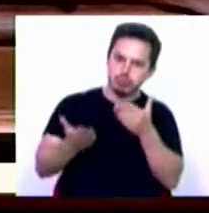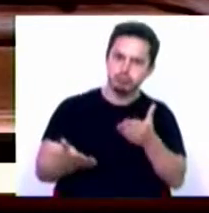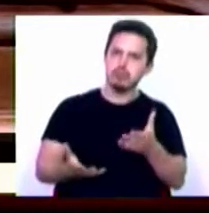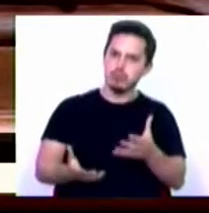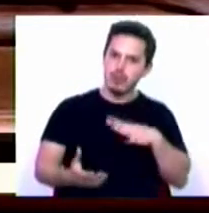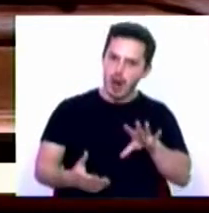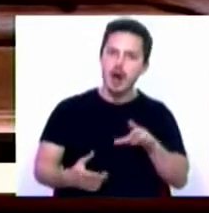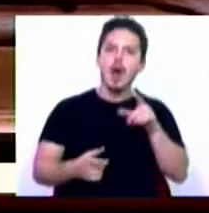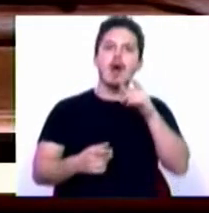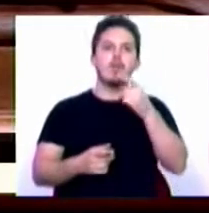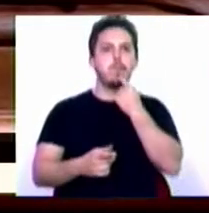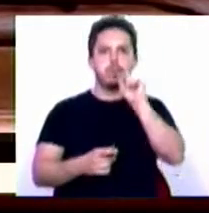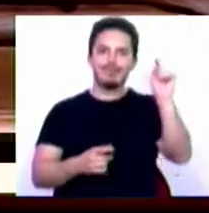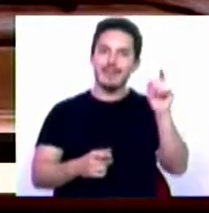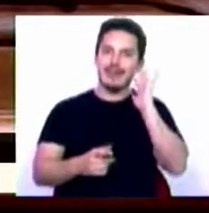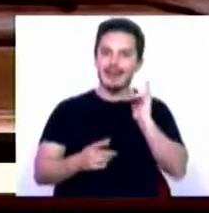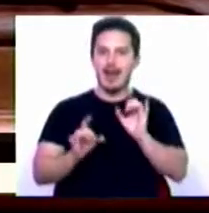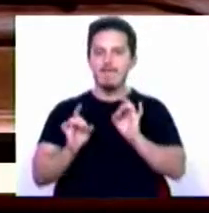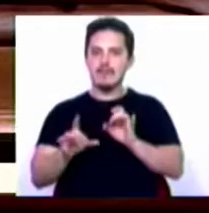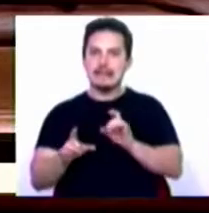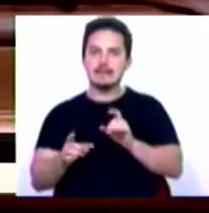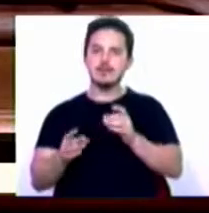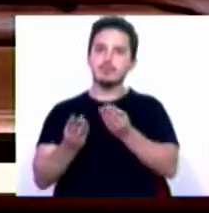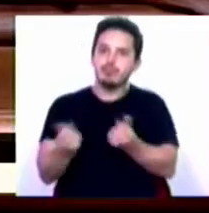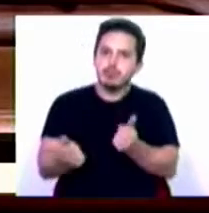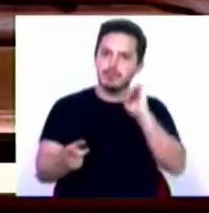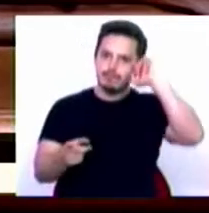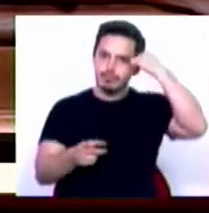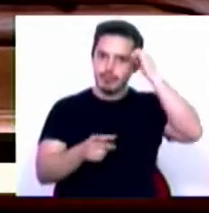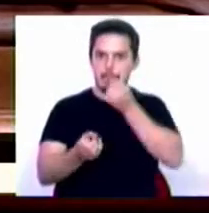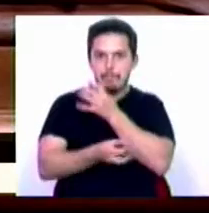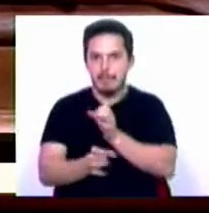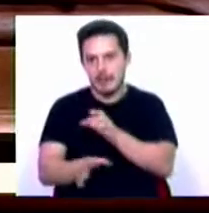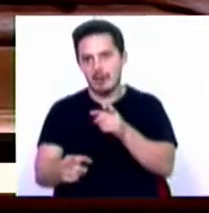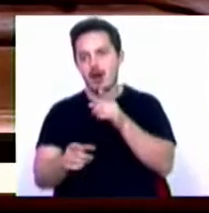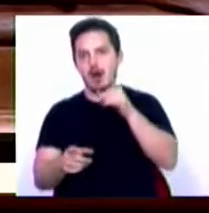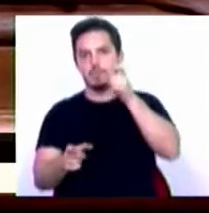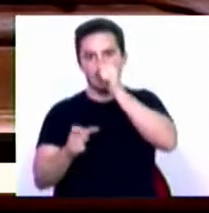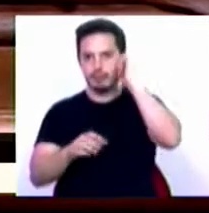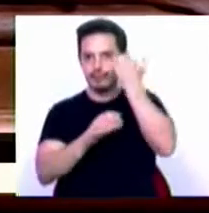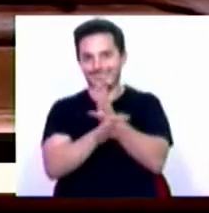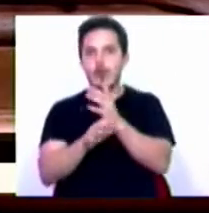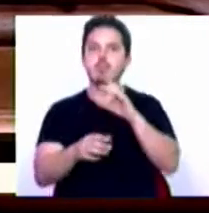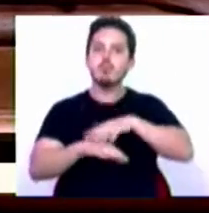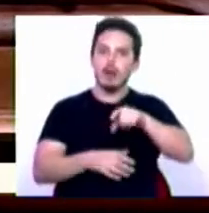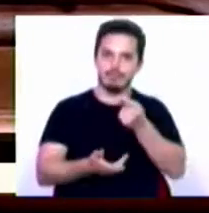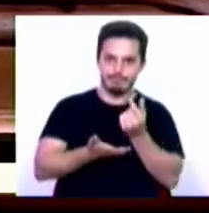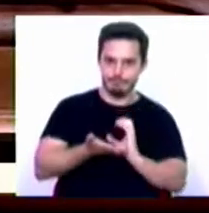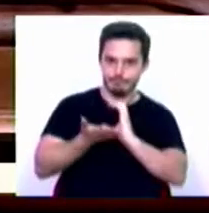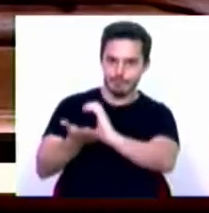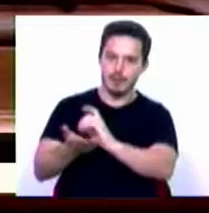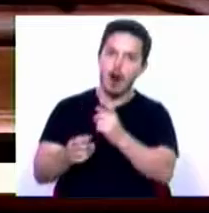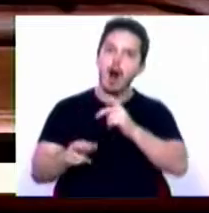muitos quiseram tentar atenuar as perdas dos que foram afetados por estes incêndios e por isso os donativos e os apoios